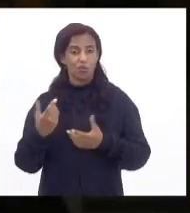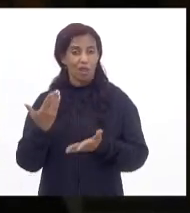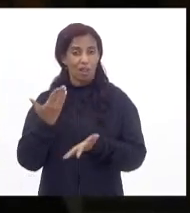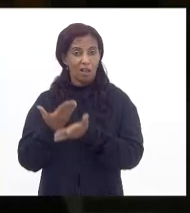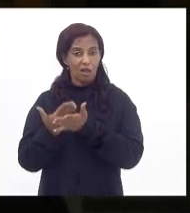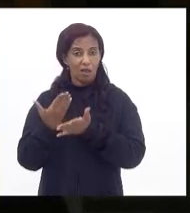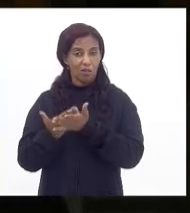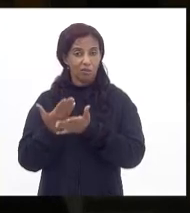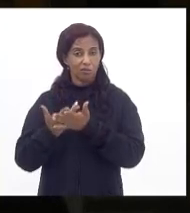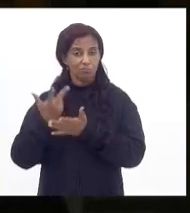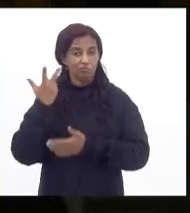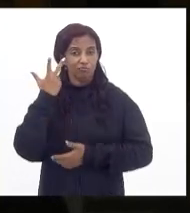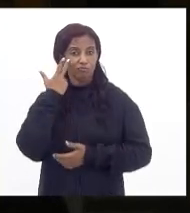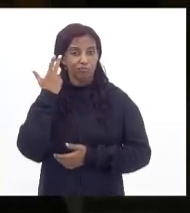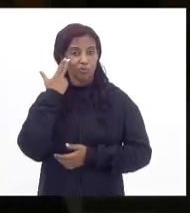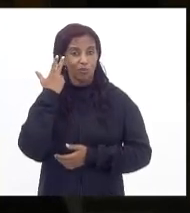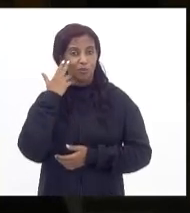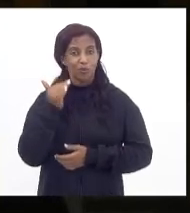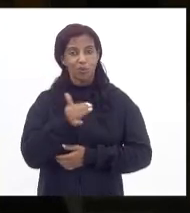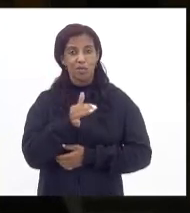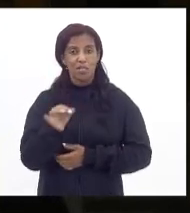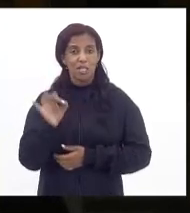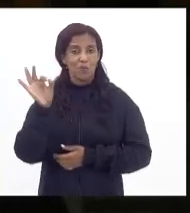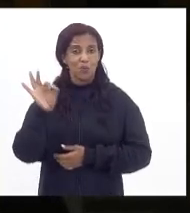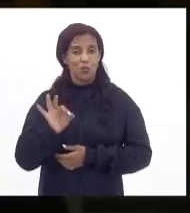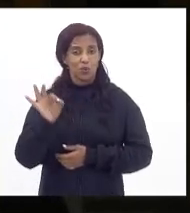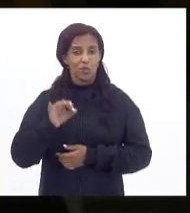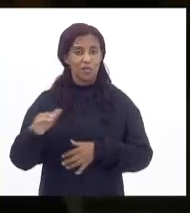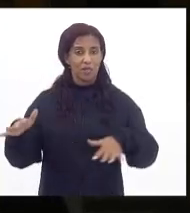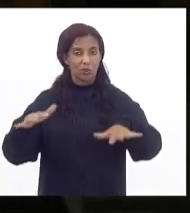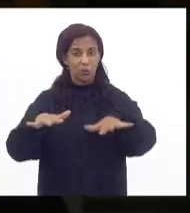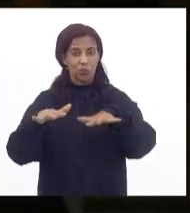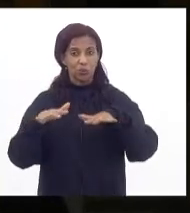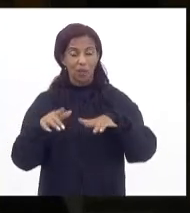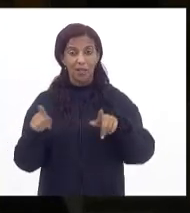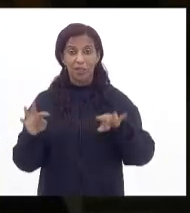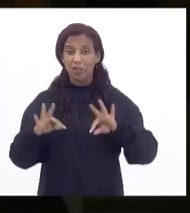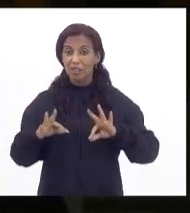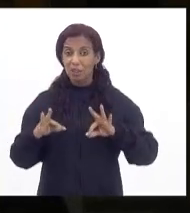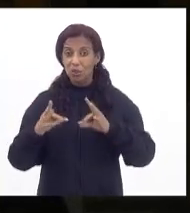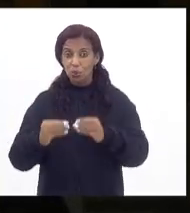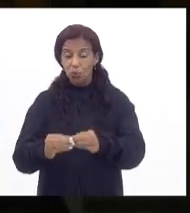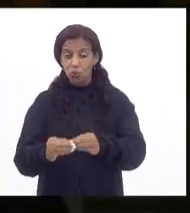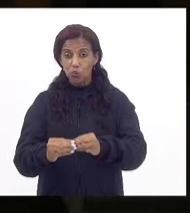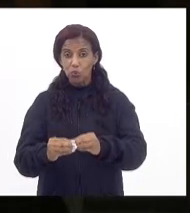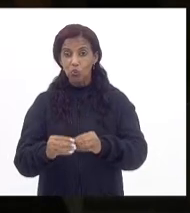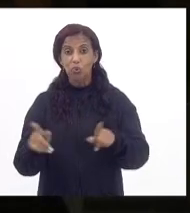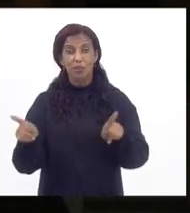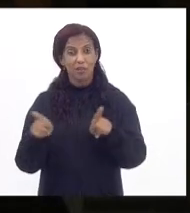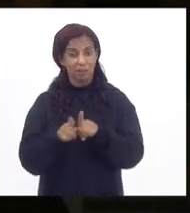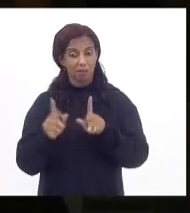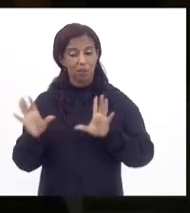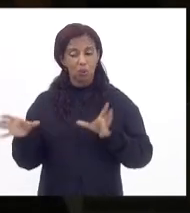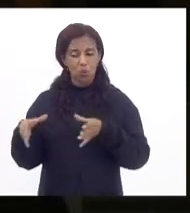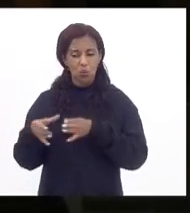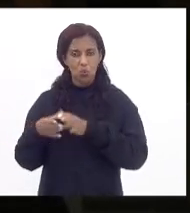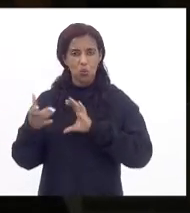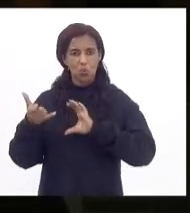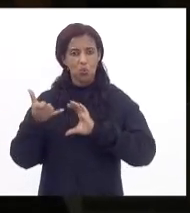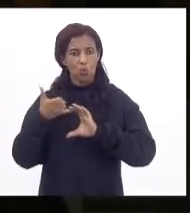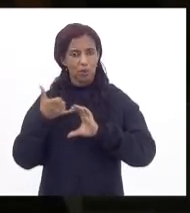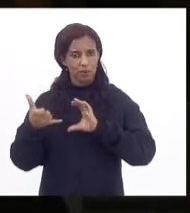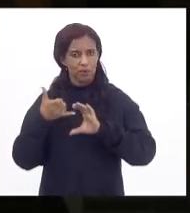funcionar com 100% dos estudantes em sala de aula inclusive circulam nos grupos de whatsapp da